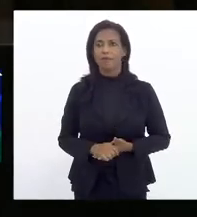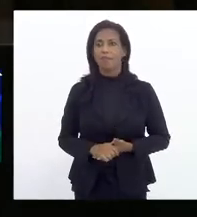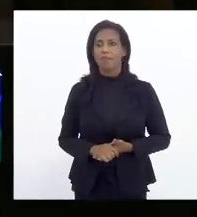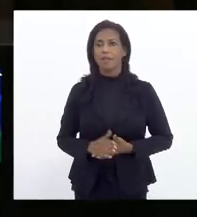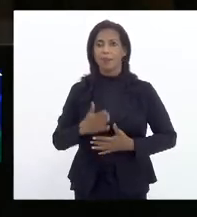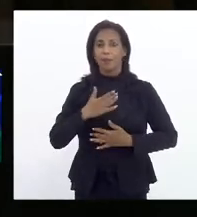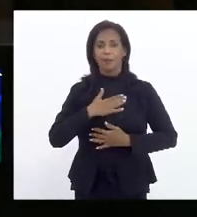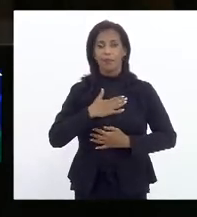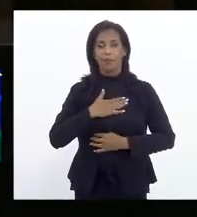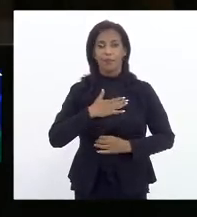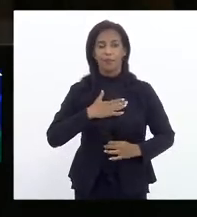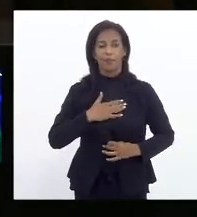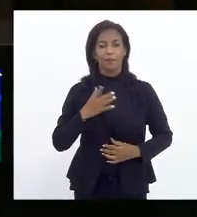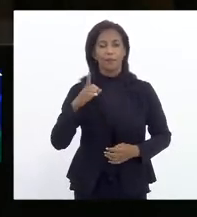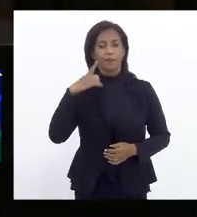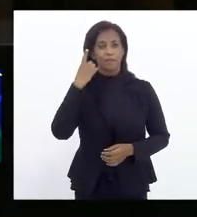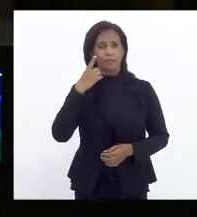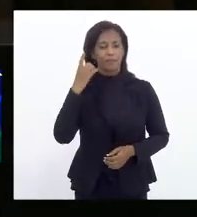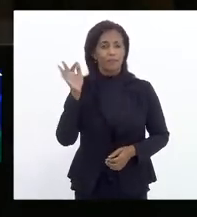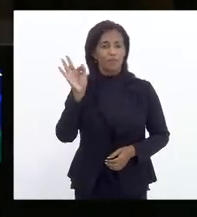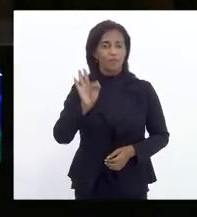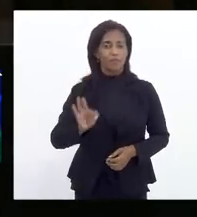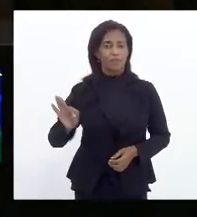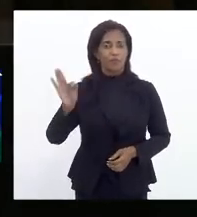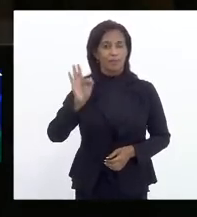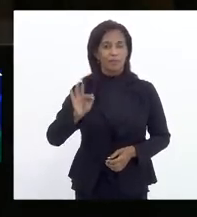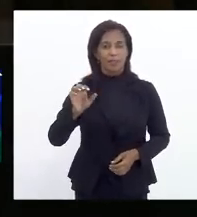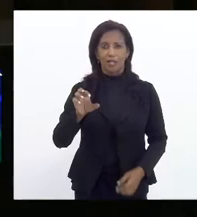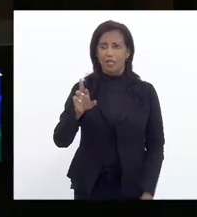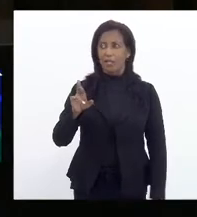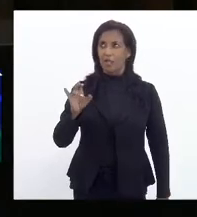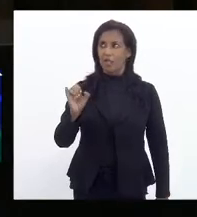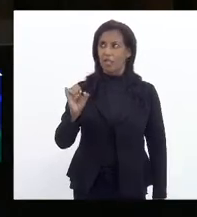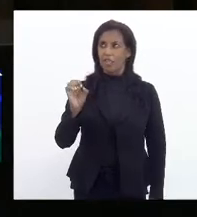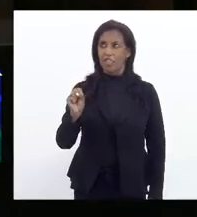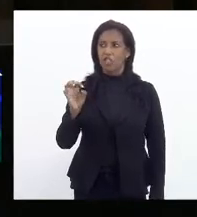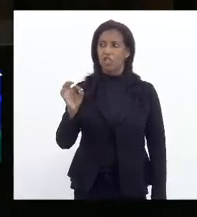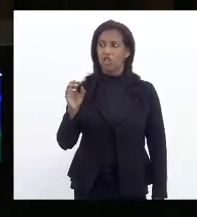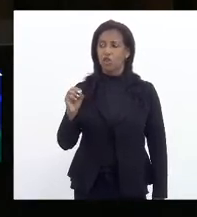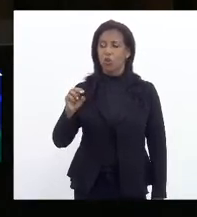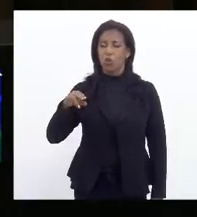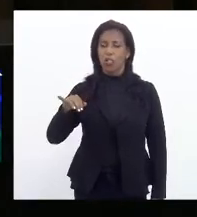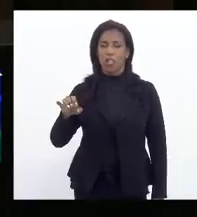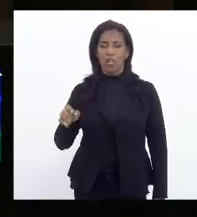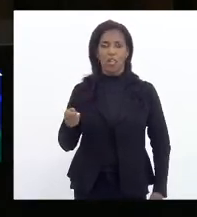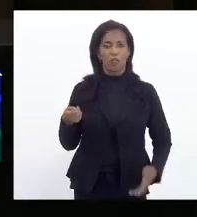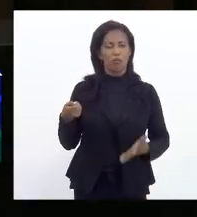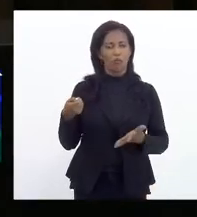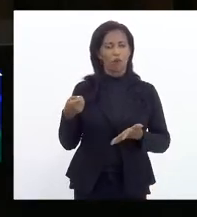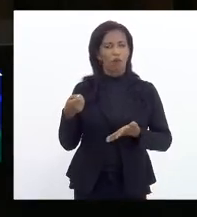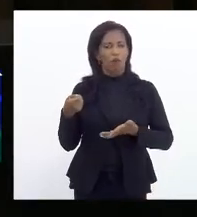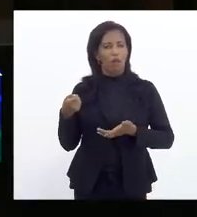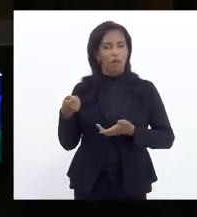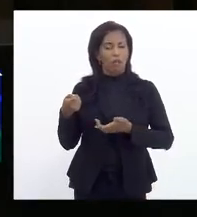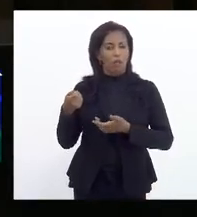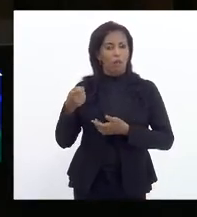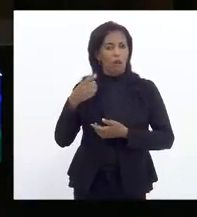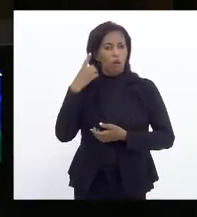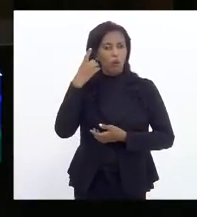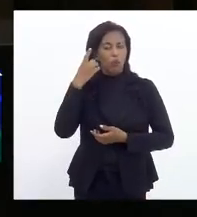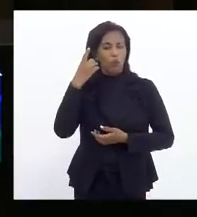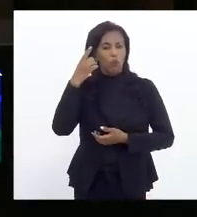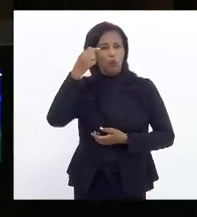por mim e pela deputada federal Cris Tonietto no que diz respeito à tentativa do prefeito Eduardo